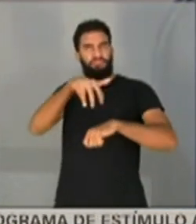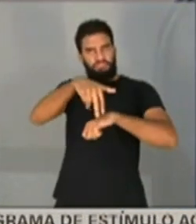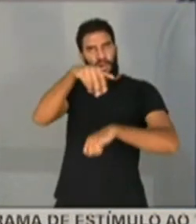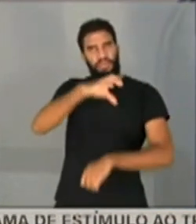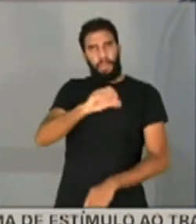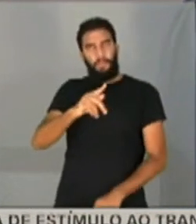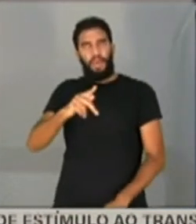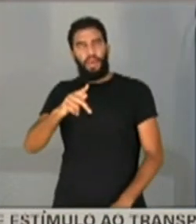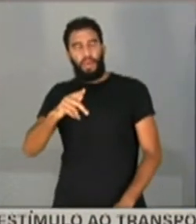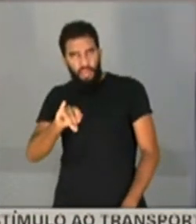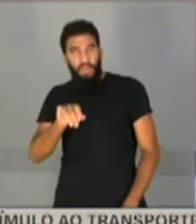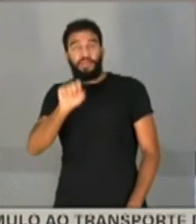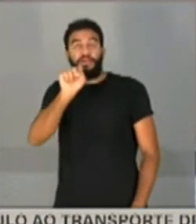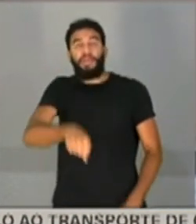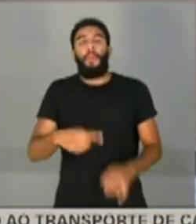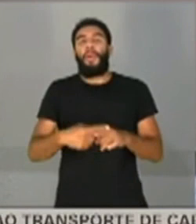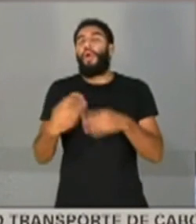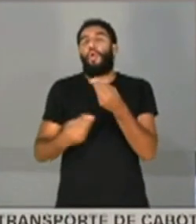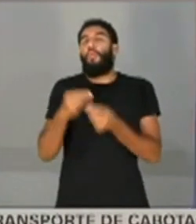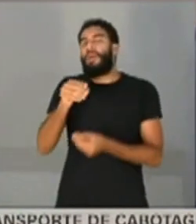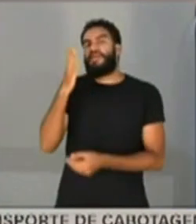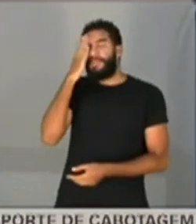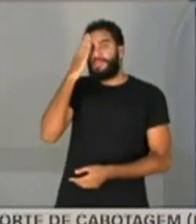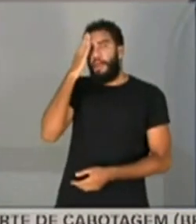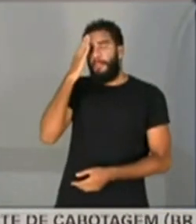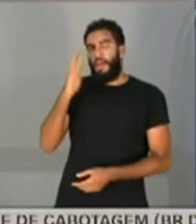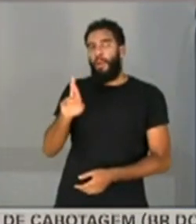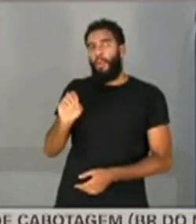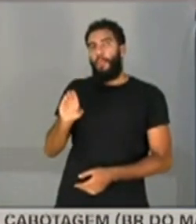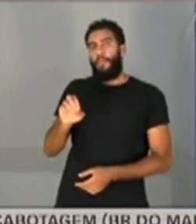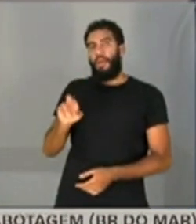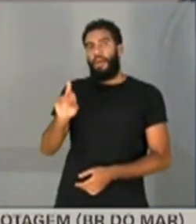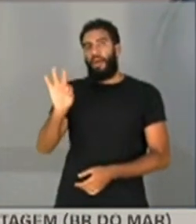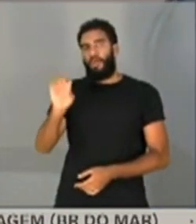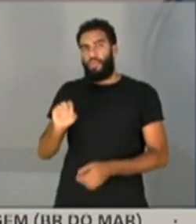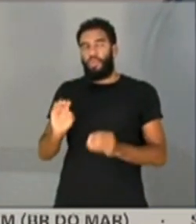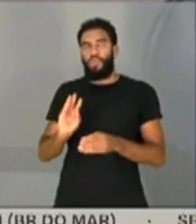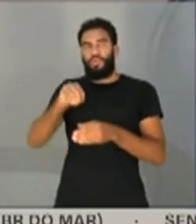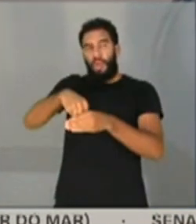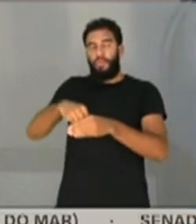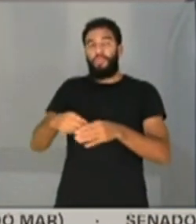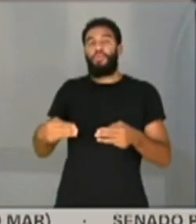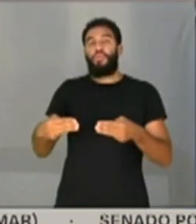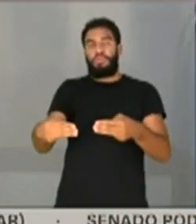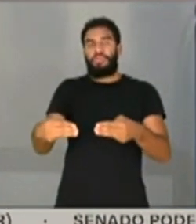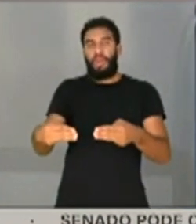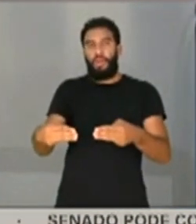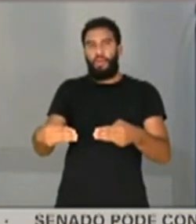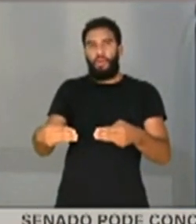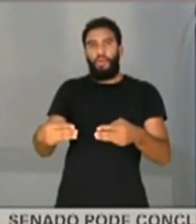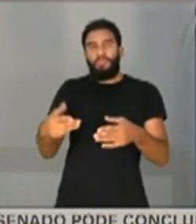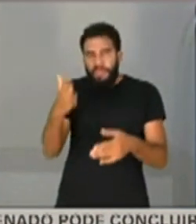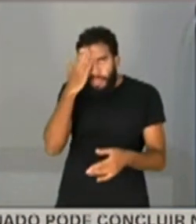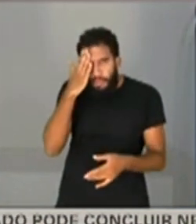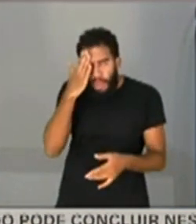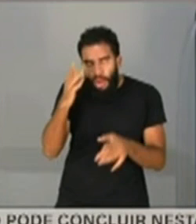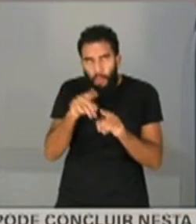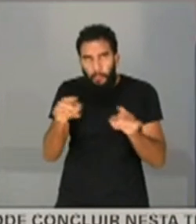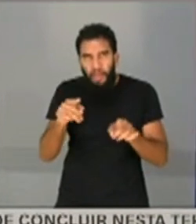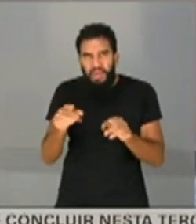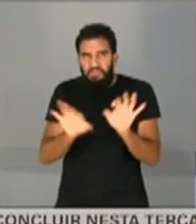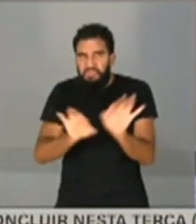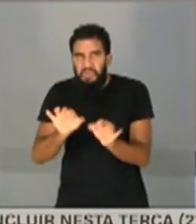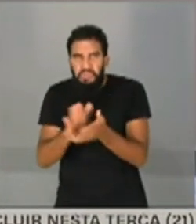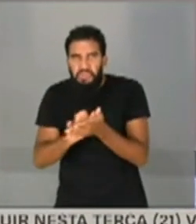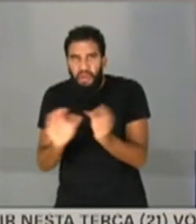porque como ele sabia que o Roberto Dias estava operando dentro do Ministério e não tomou providência. O Wagner